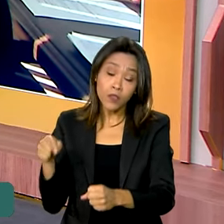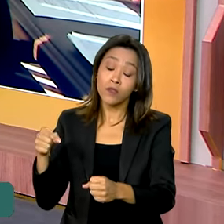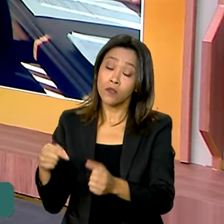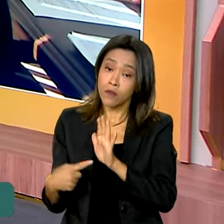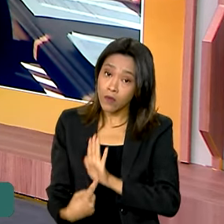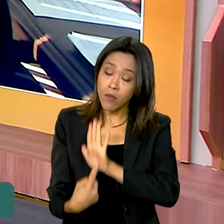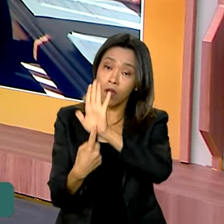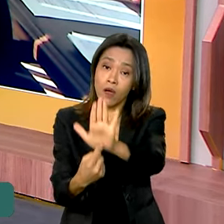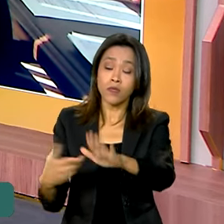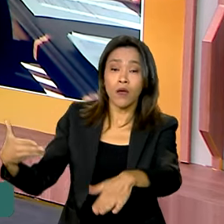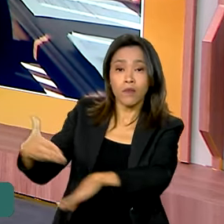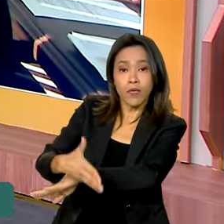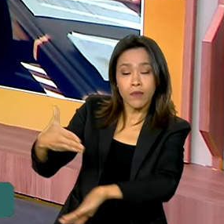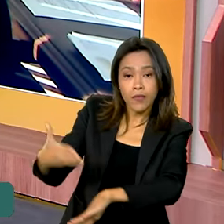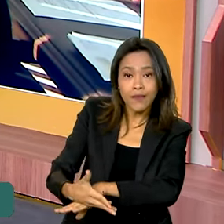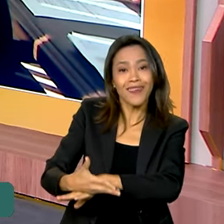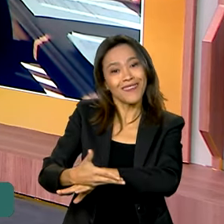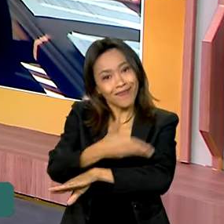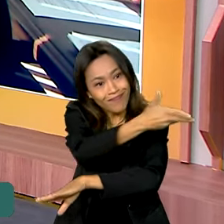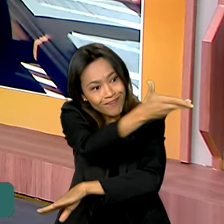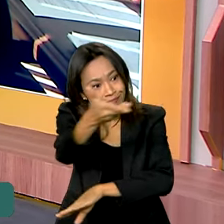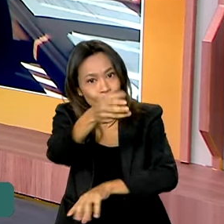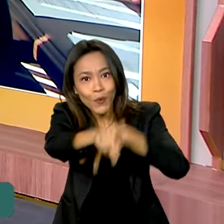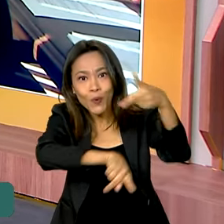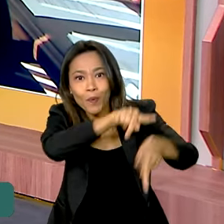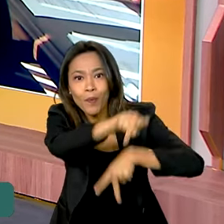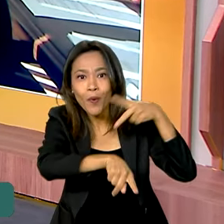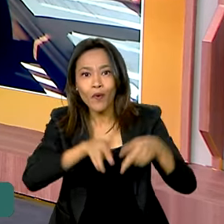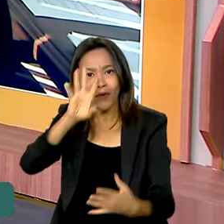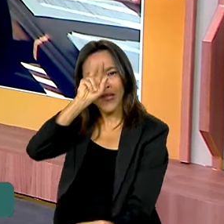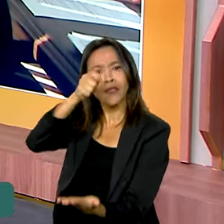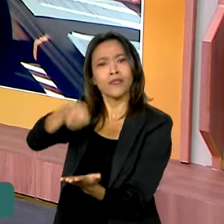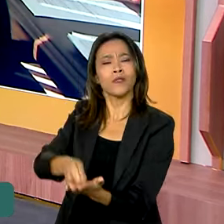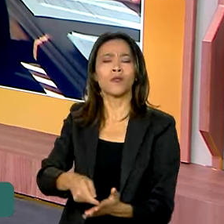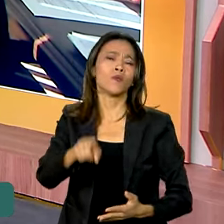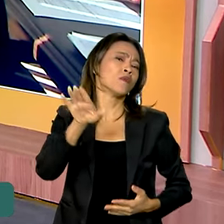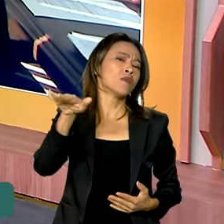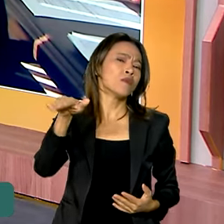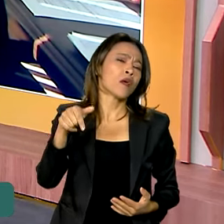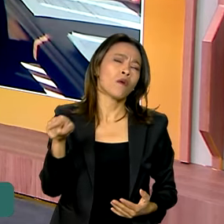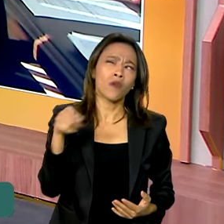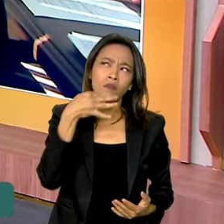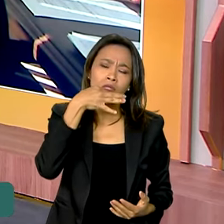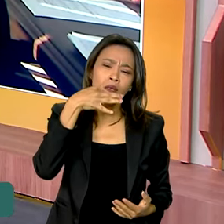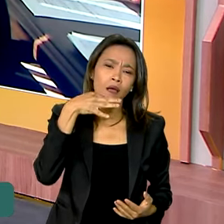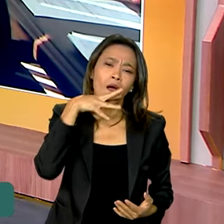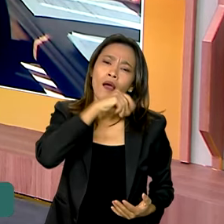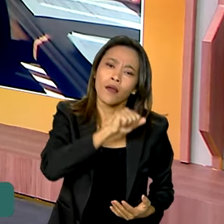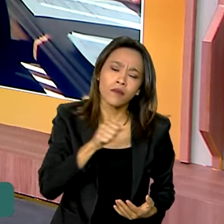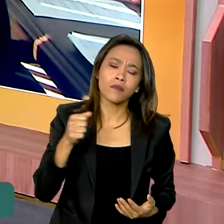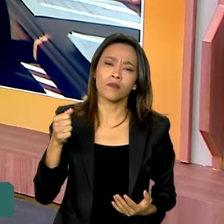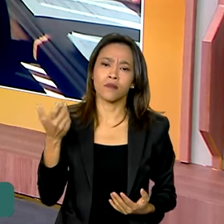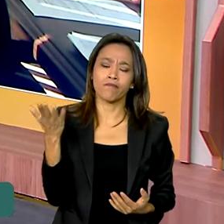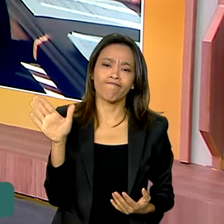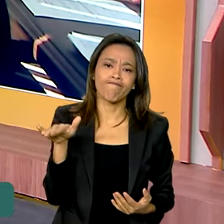né, da participação do povo nas decisões. O que o senhor acha das próximas